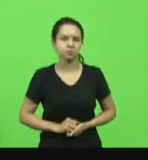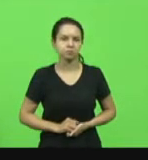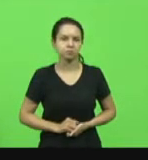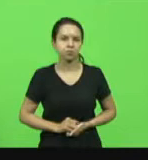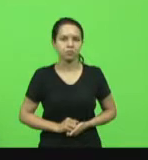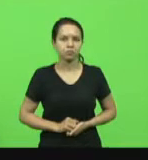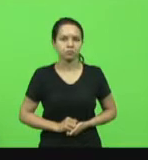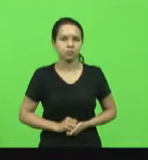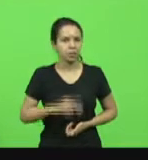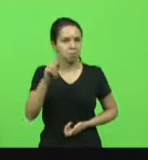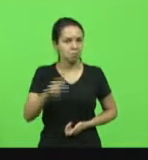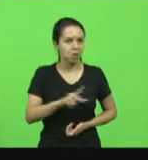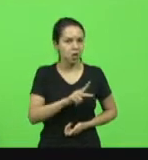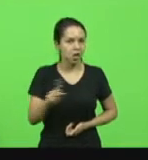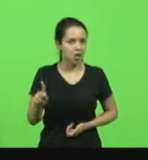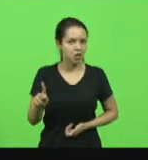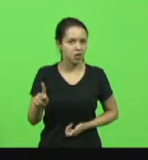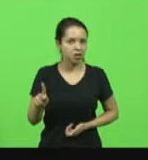Deputado Padre Pedro.